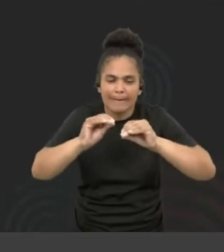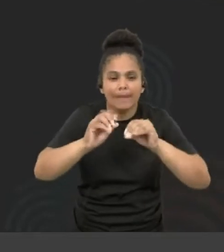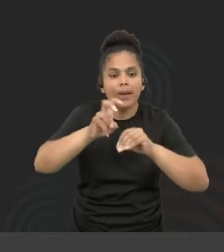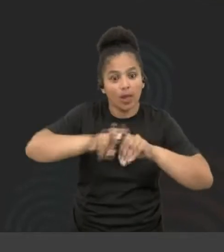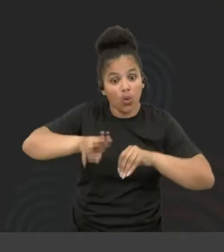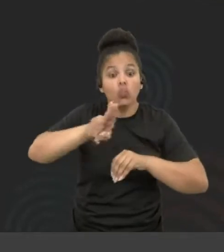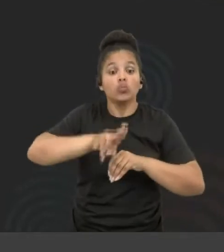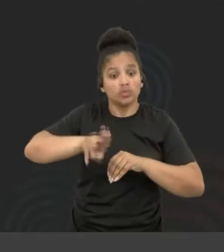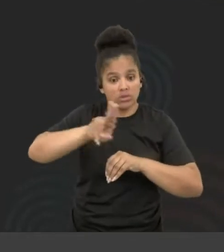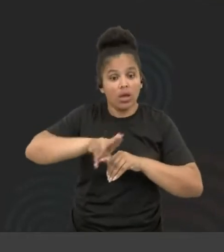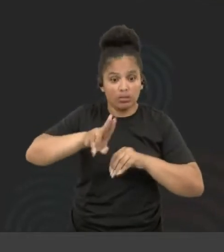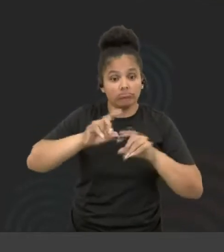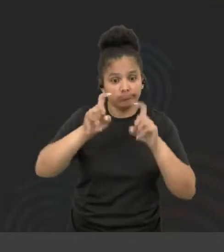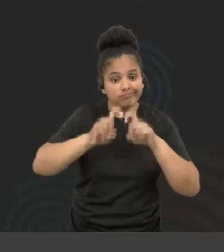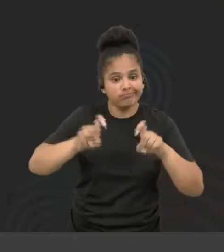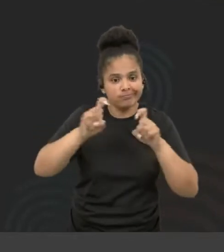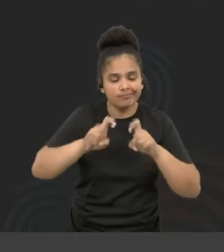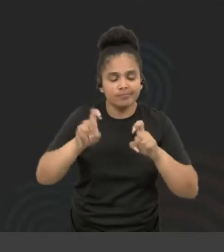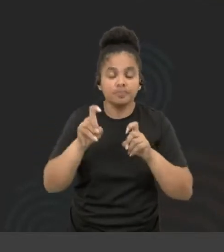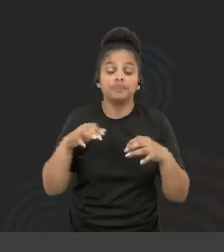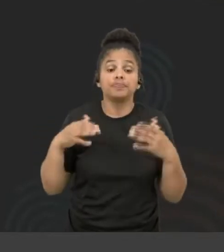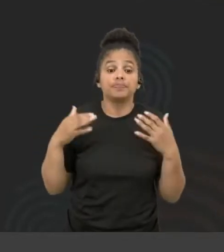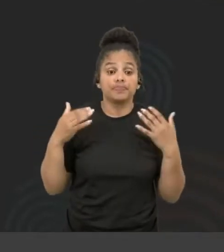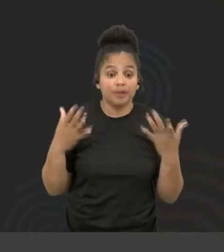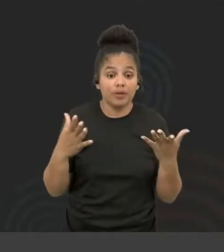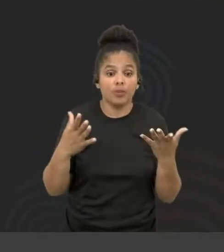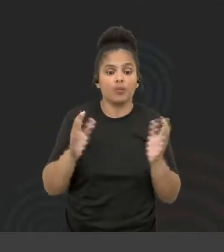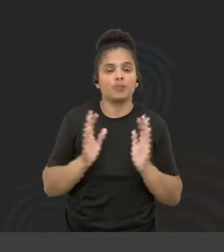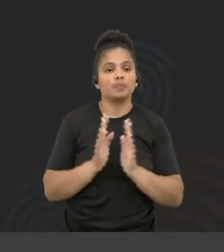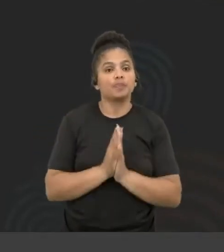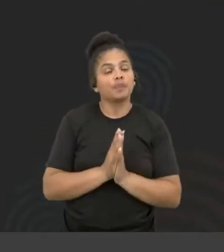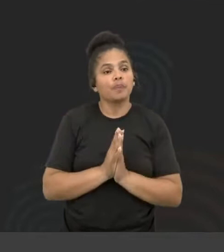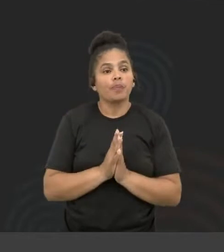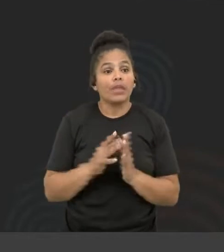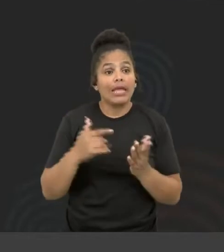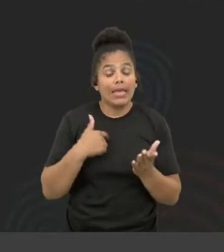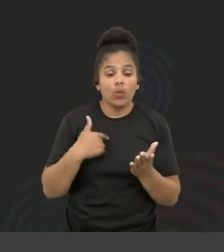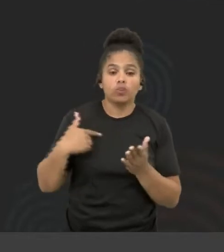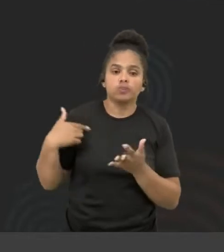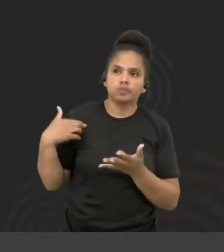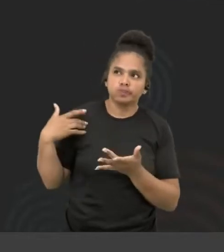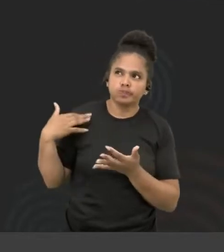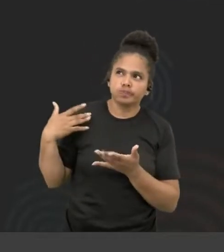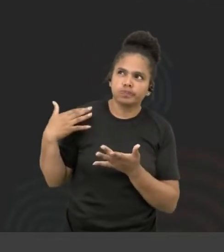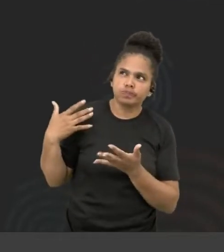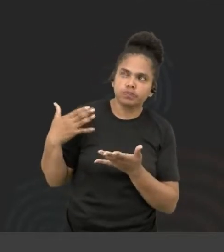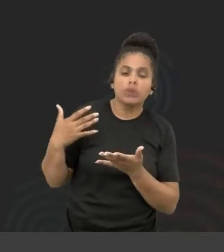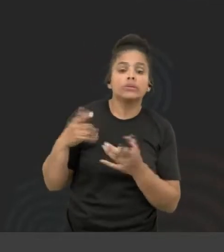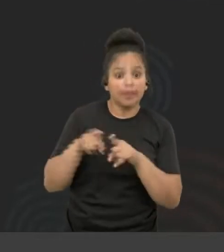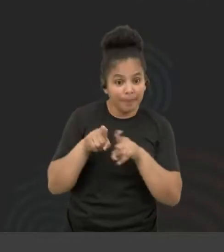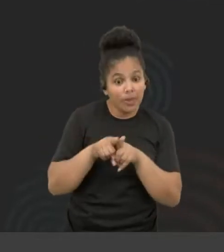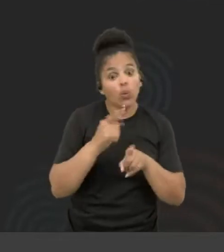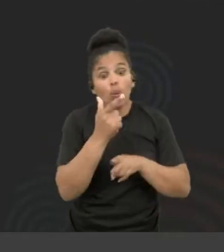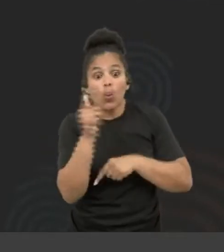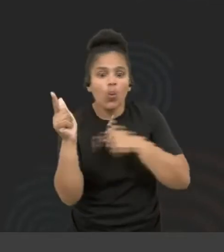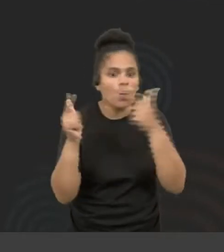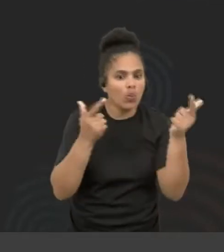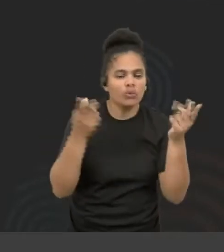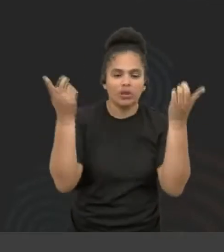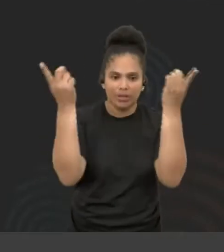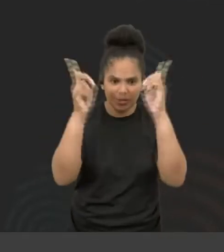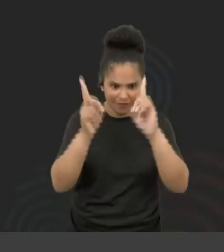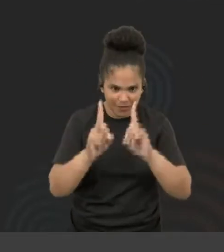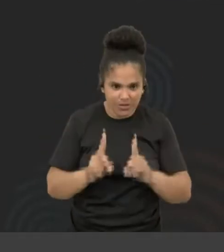computadores, e então, ao longo, outras deficiências, e aí